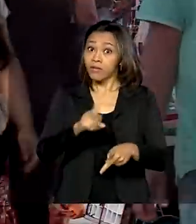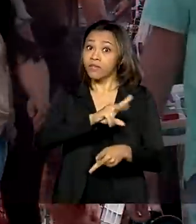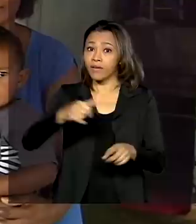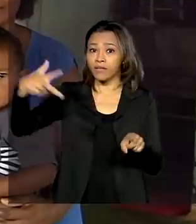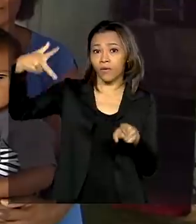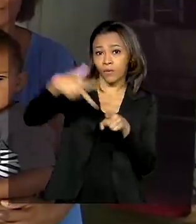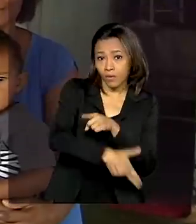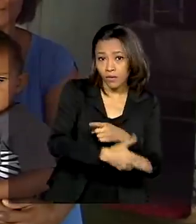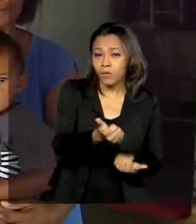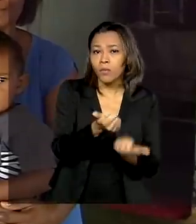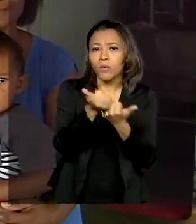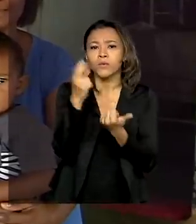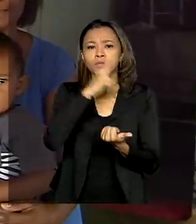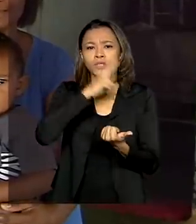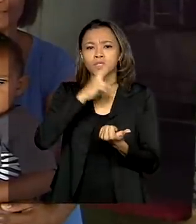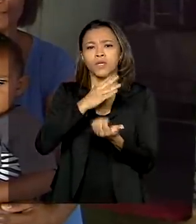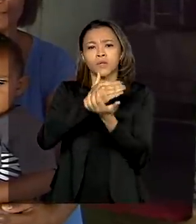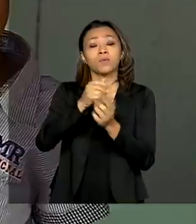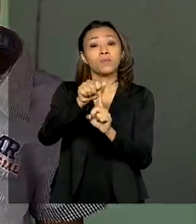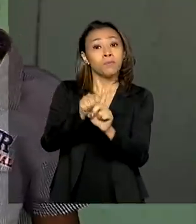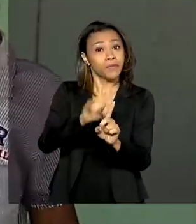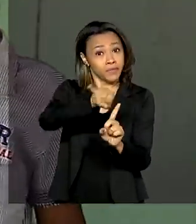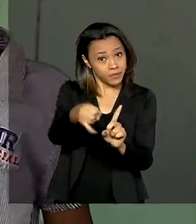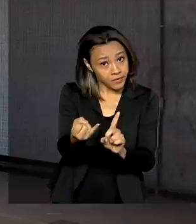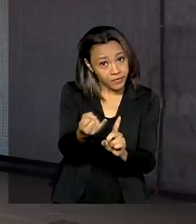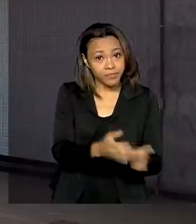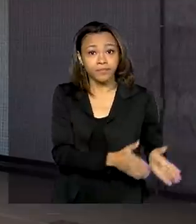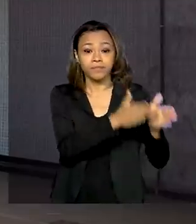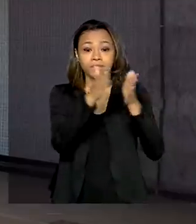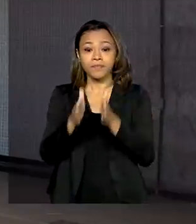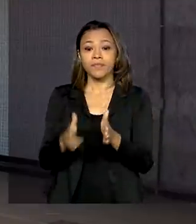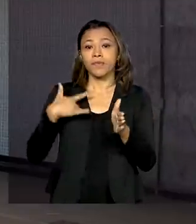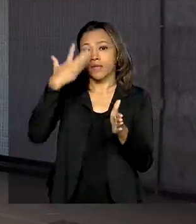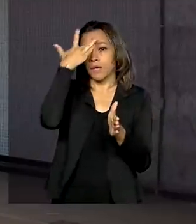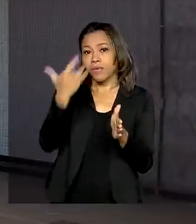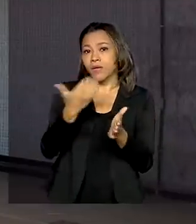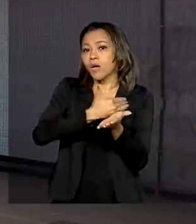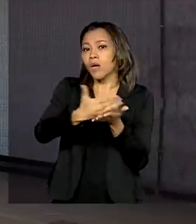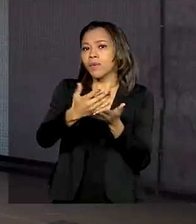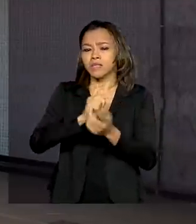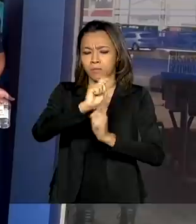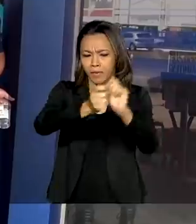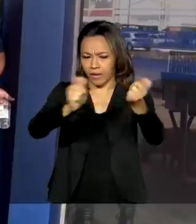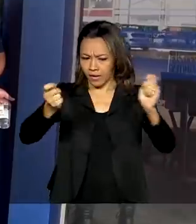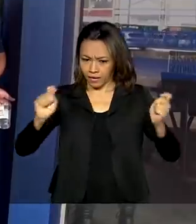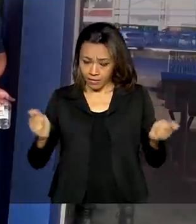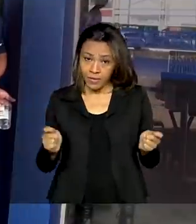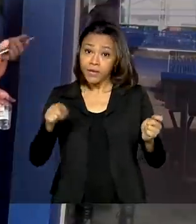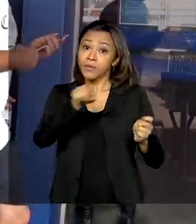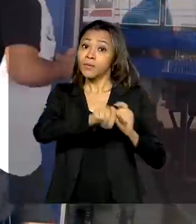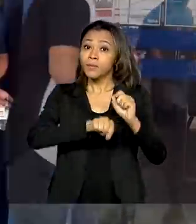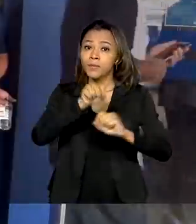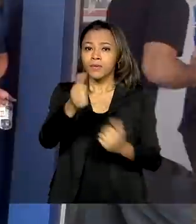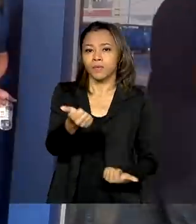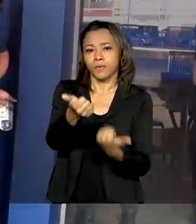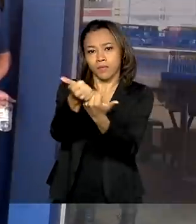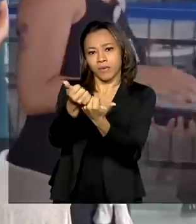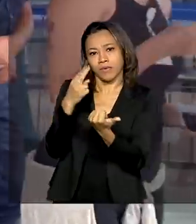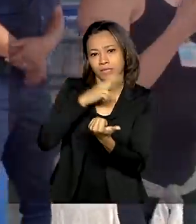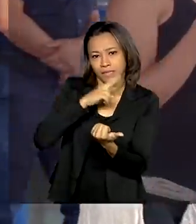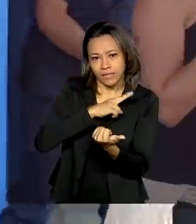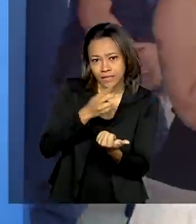o auxílio emergencial a partir de janeiro. Começa amanhã o pagamento das parcelas extras do auxílio emergencial